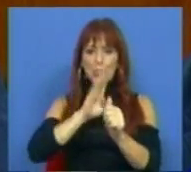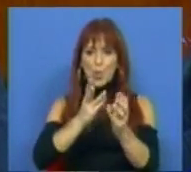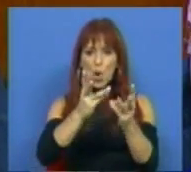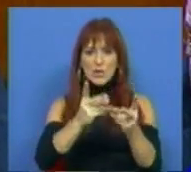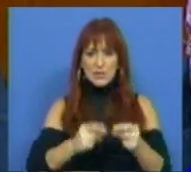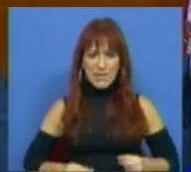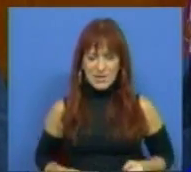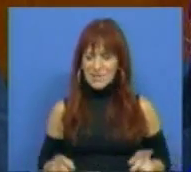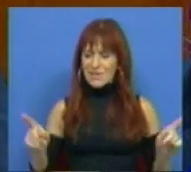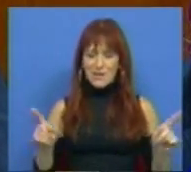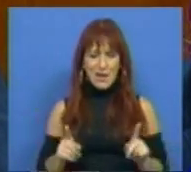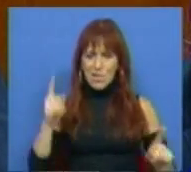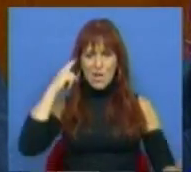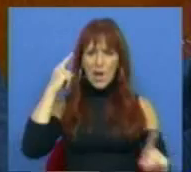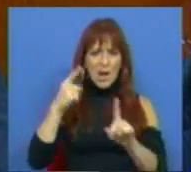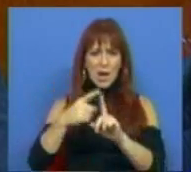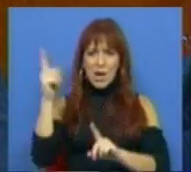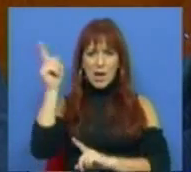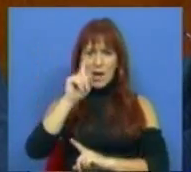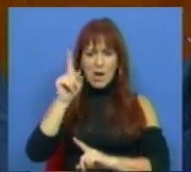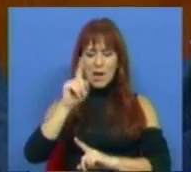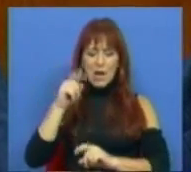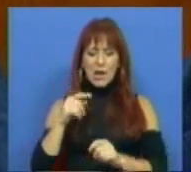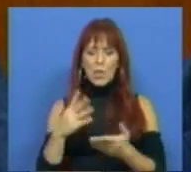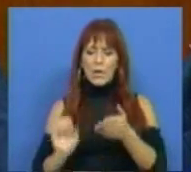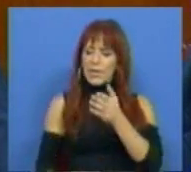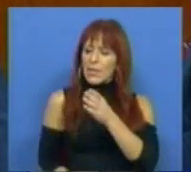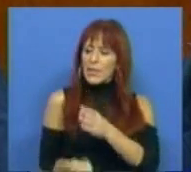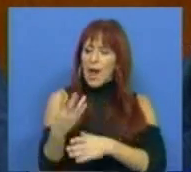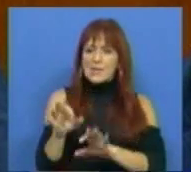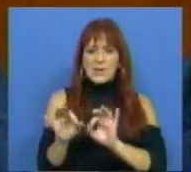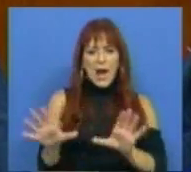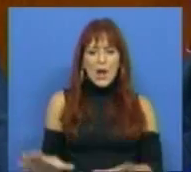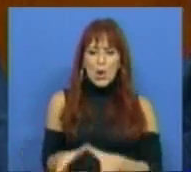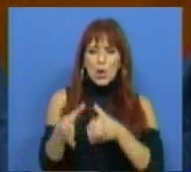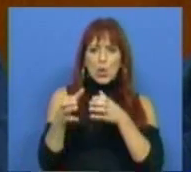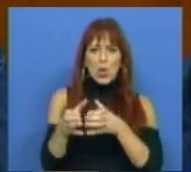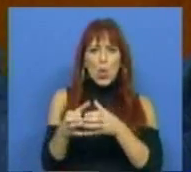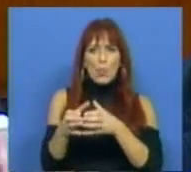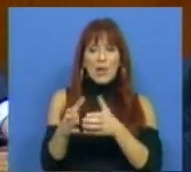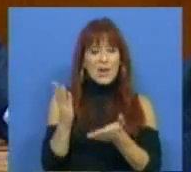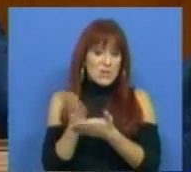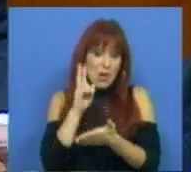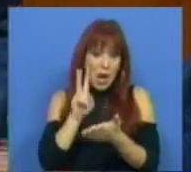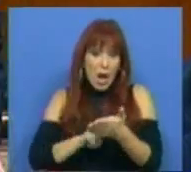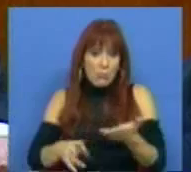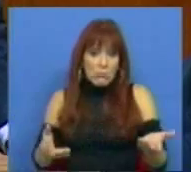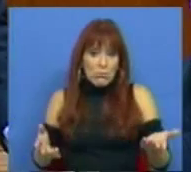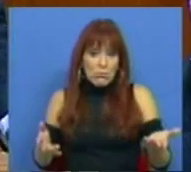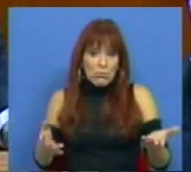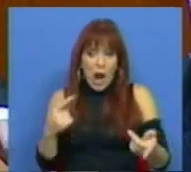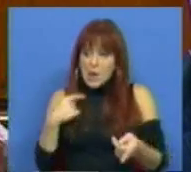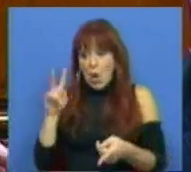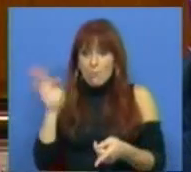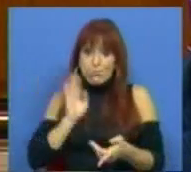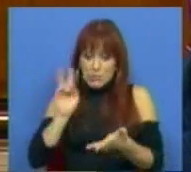orçamental. Não se destina a constituir-se como um grupo. É só ler. É só darem